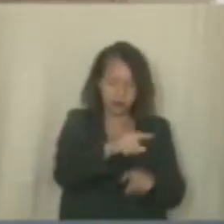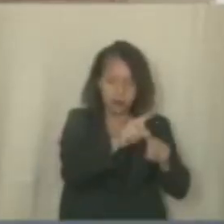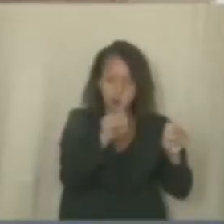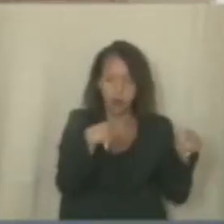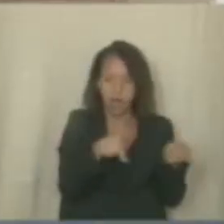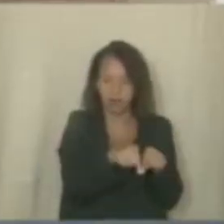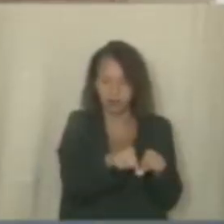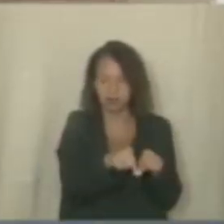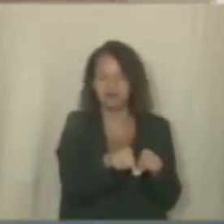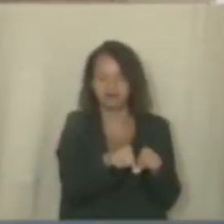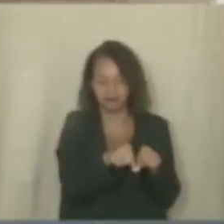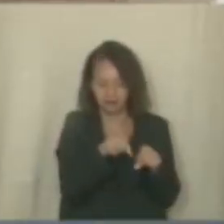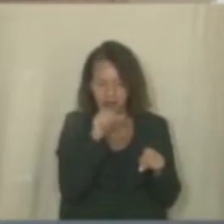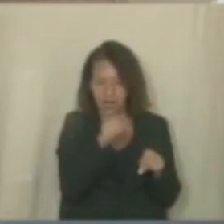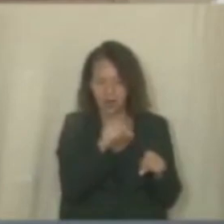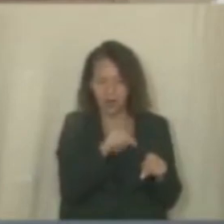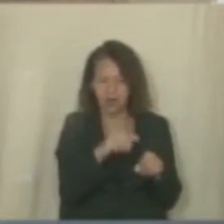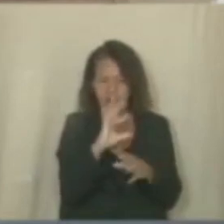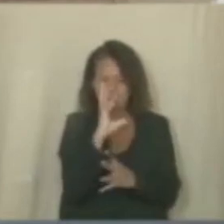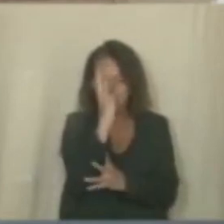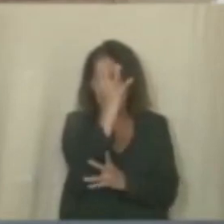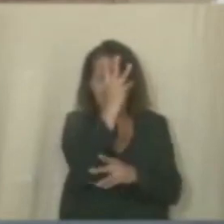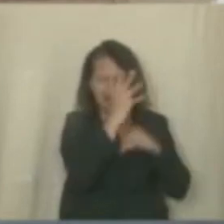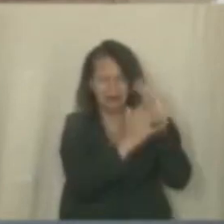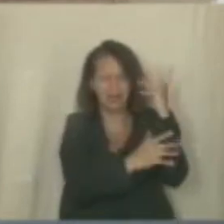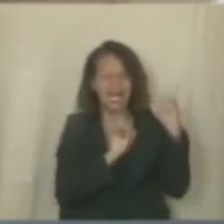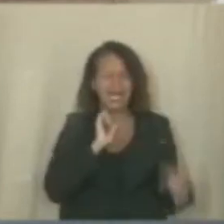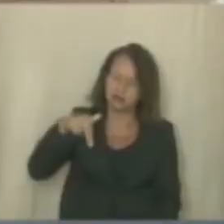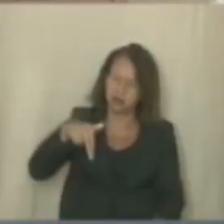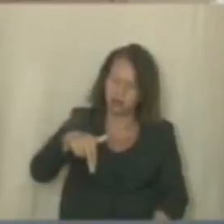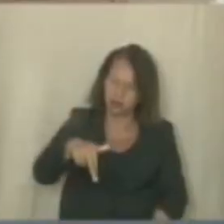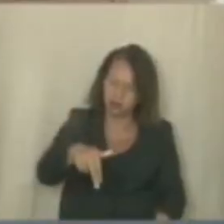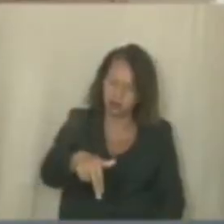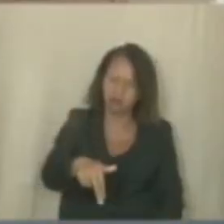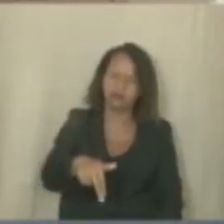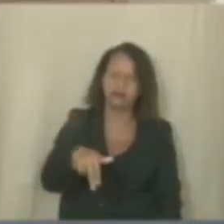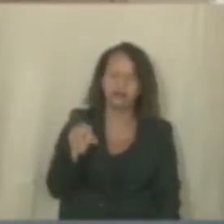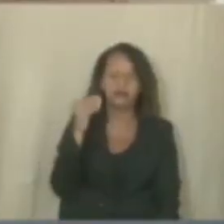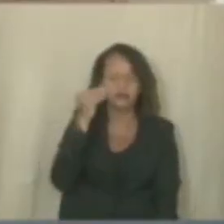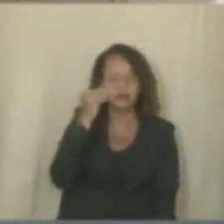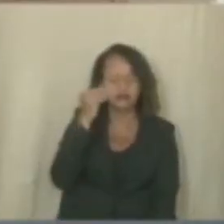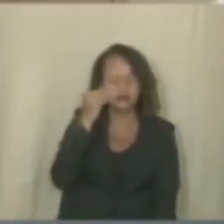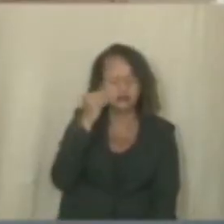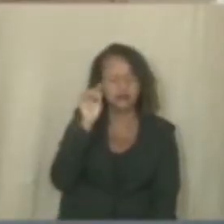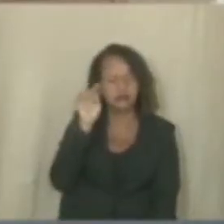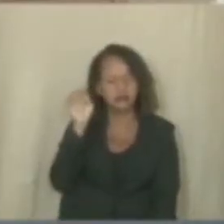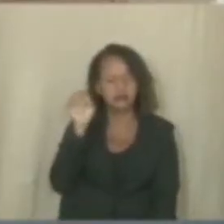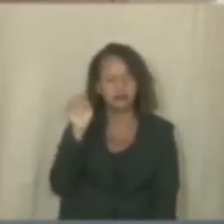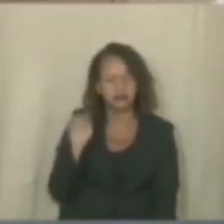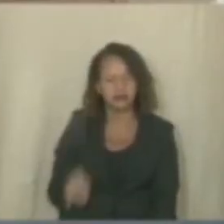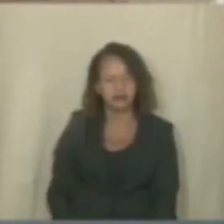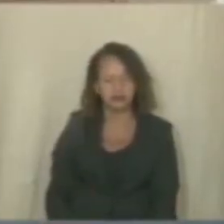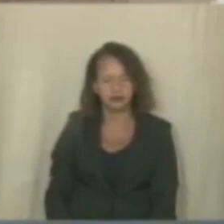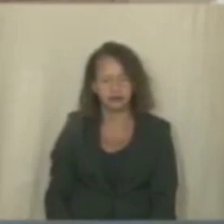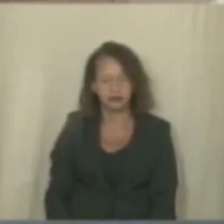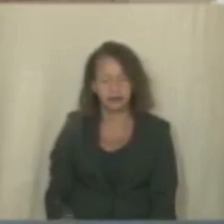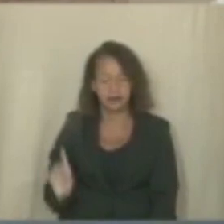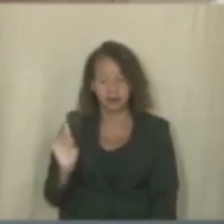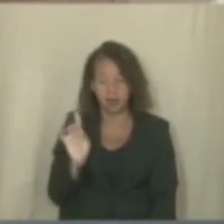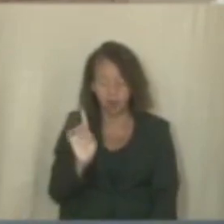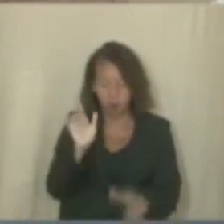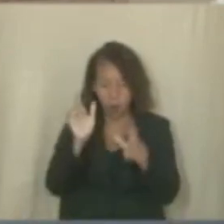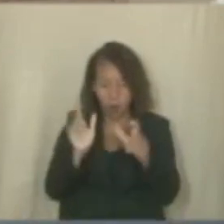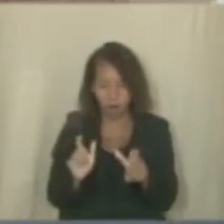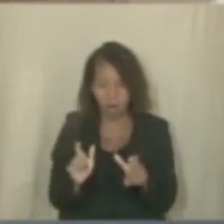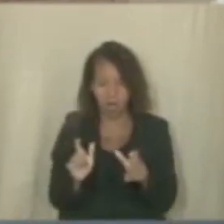quadra A quadra só era mato e lixo E a gente entrou na unidade Chegando na unidade,